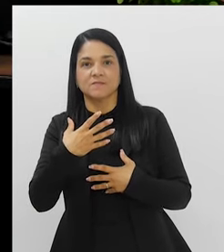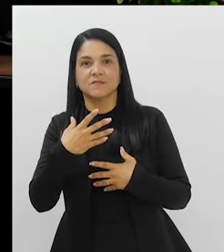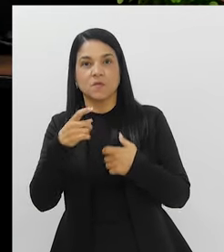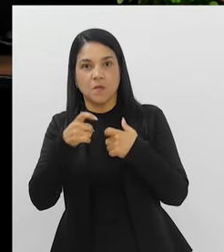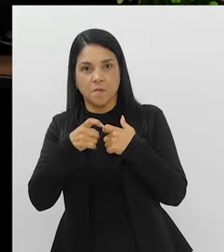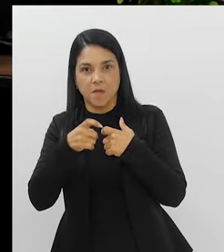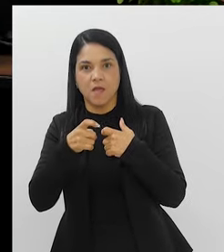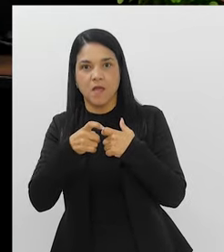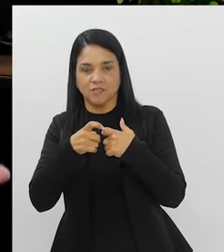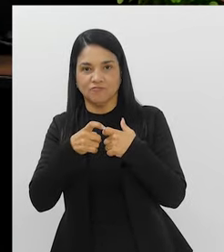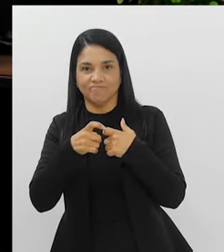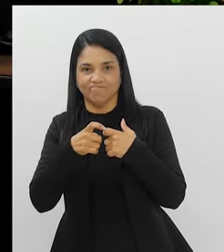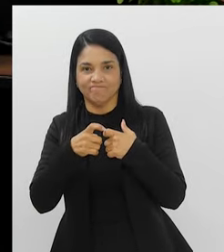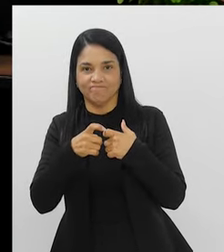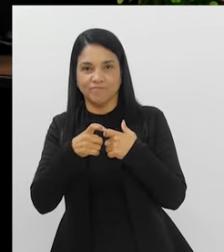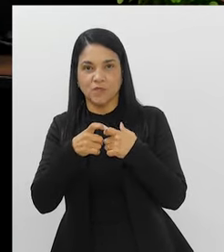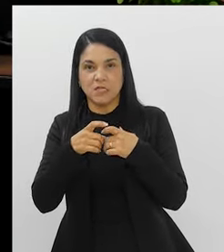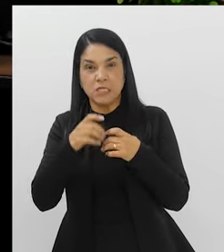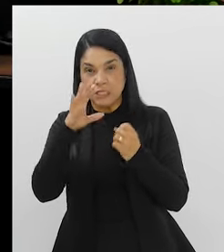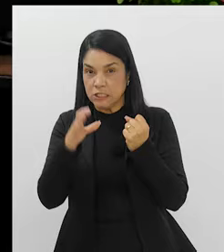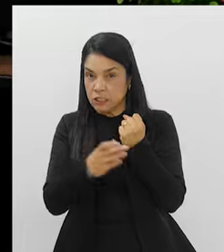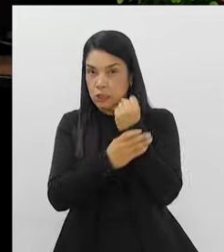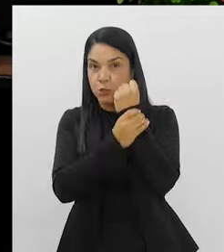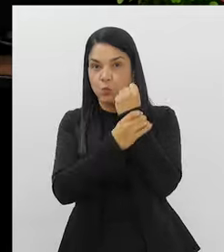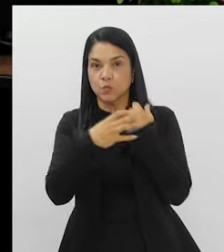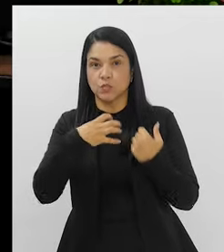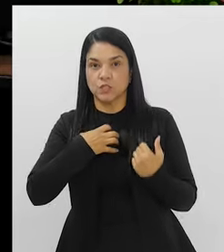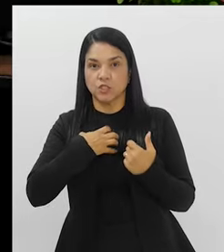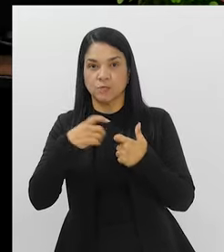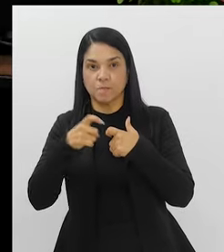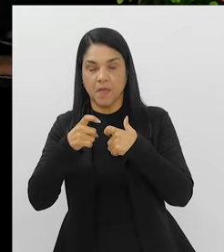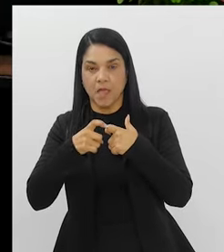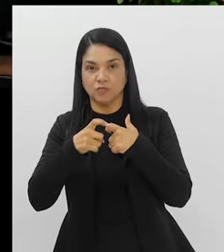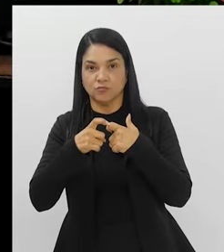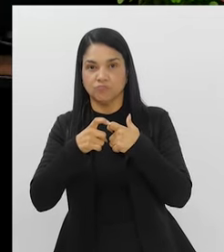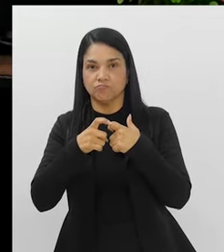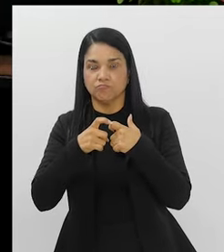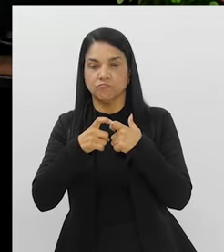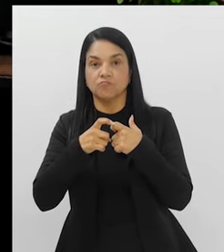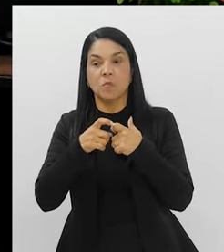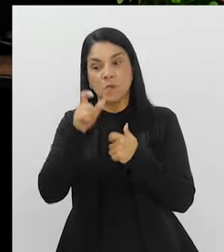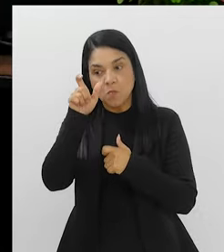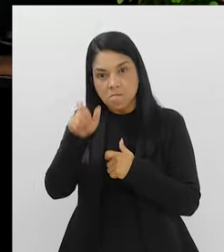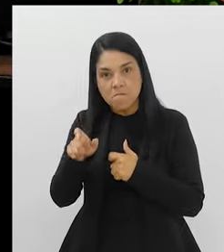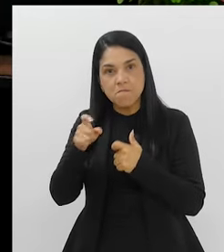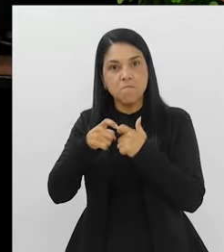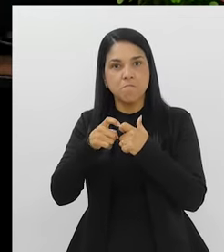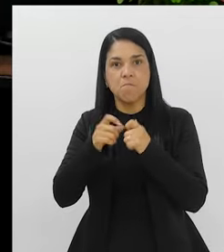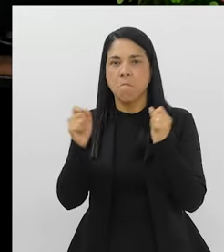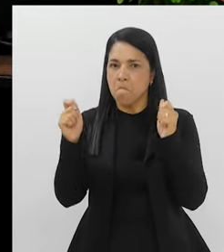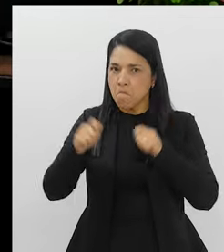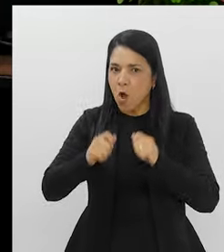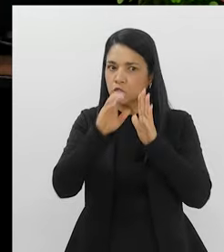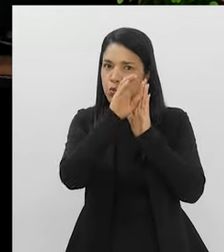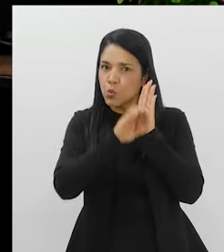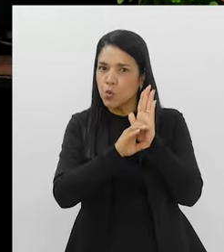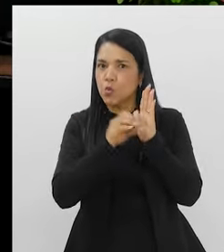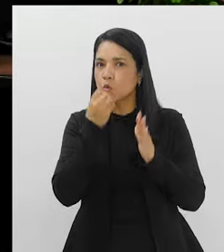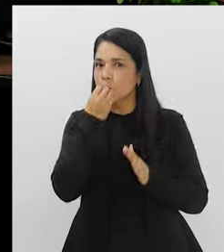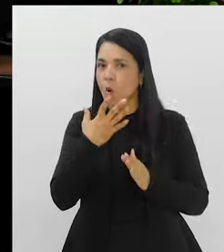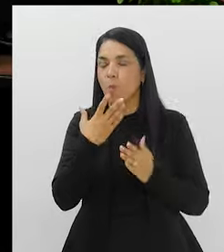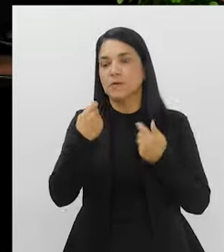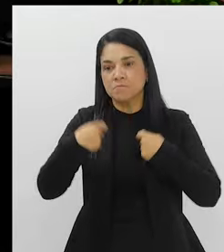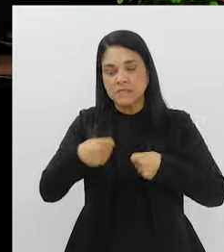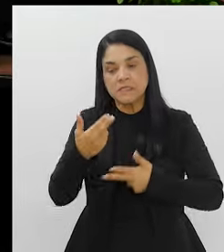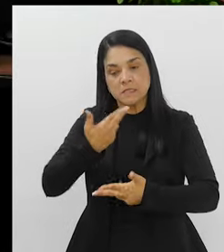médico ou sua médica. Se não, se você não se sentir bem, ele pode ter o melhor currículo do mundo, mas você precisa de